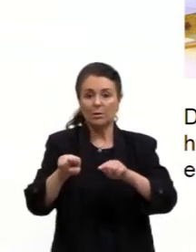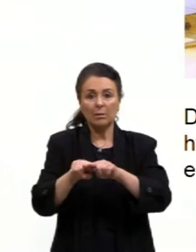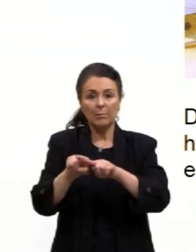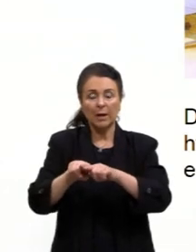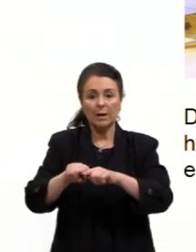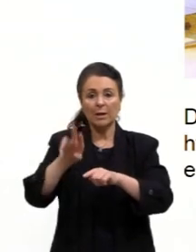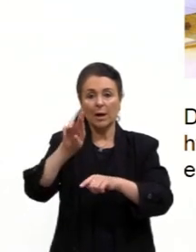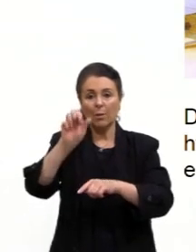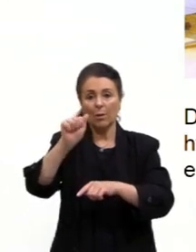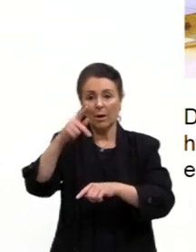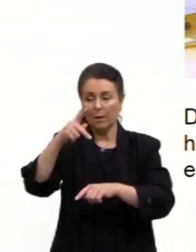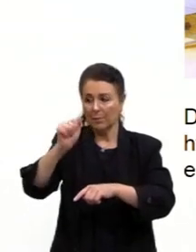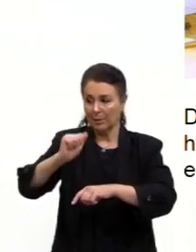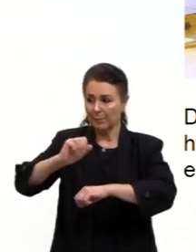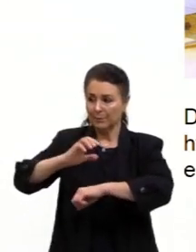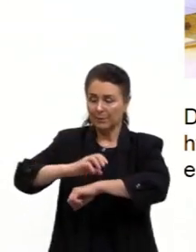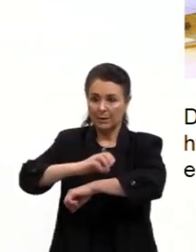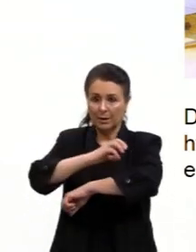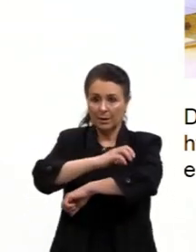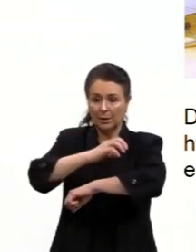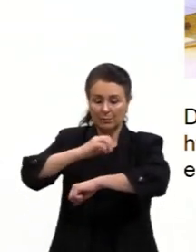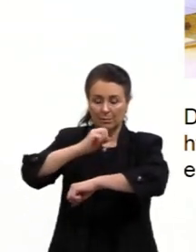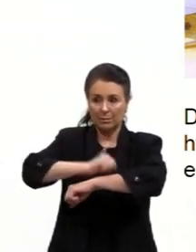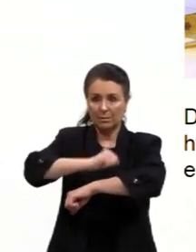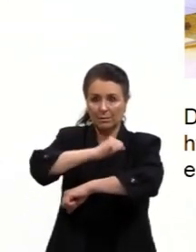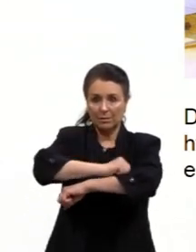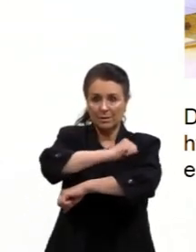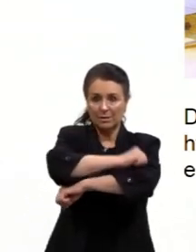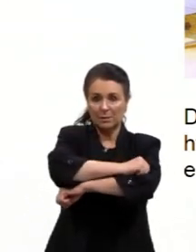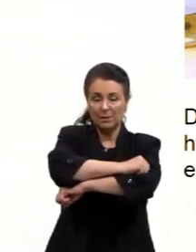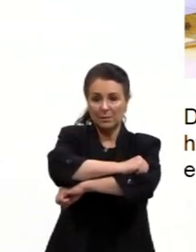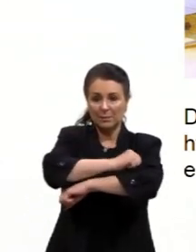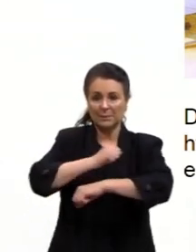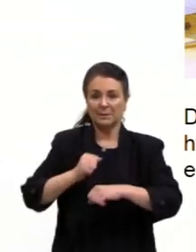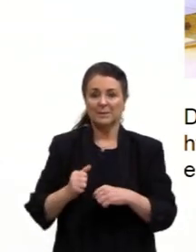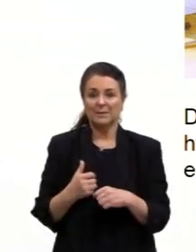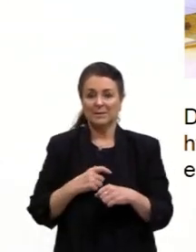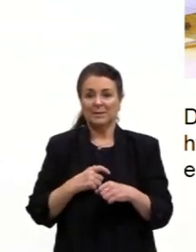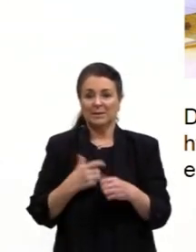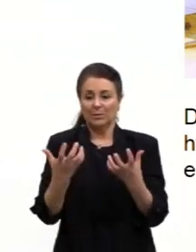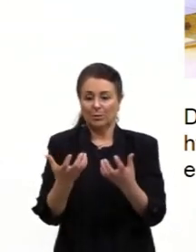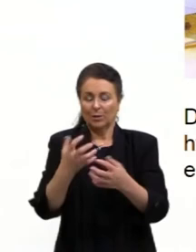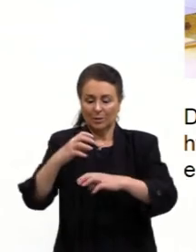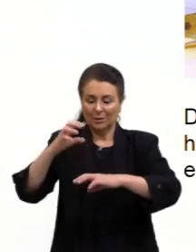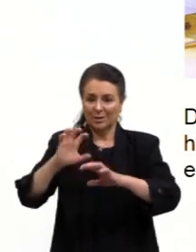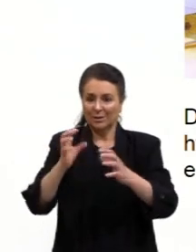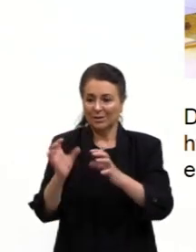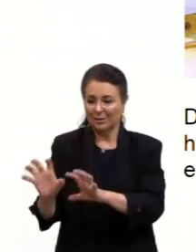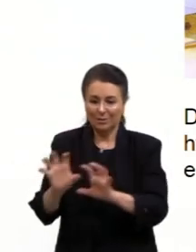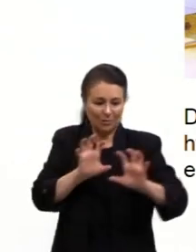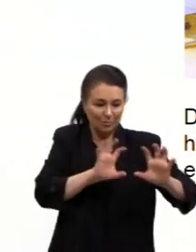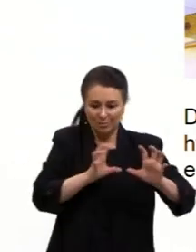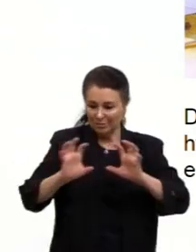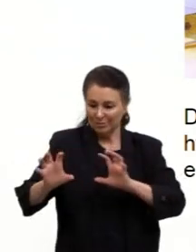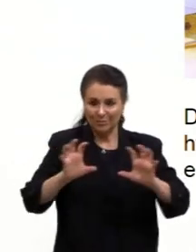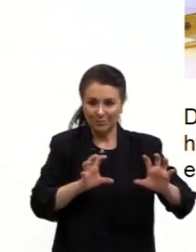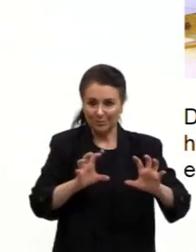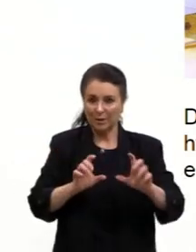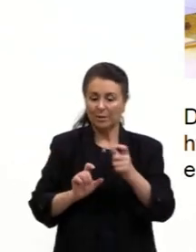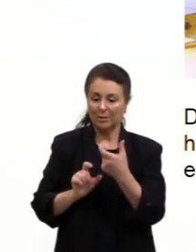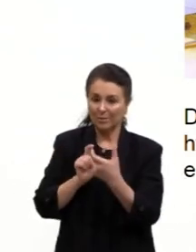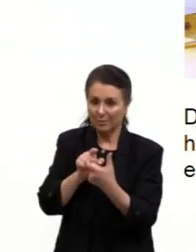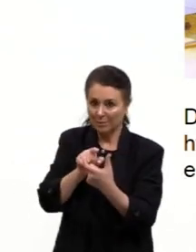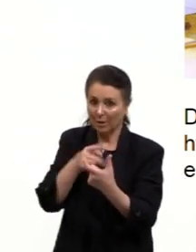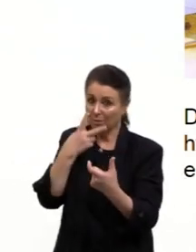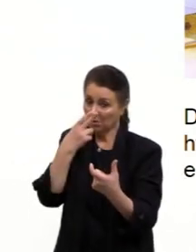pouco essa aproximação é até suspeito que talvez essas palavras tenham uma origem igual, que venham da mesma palavra. Tentei